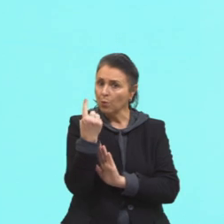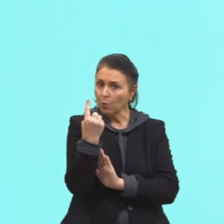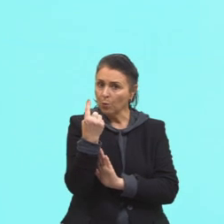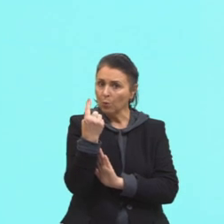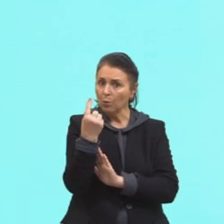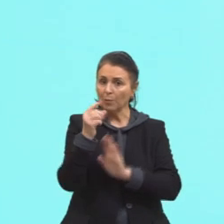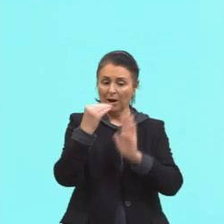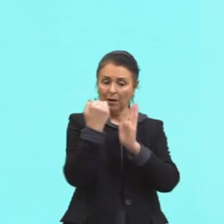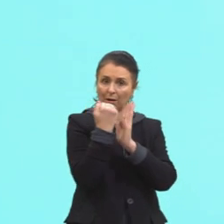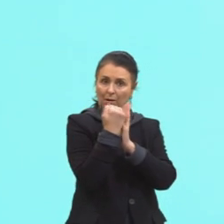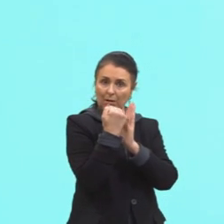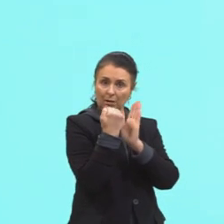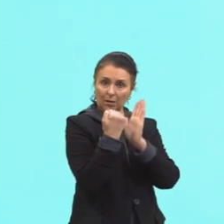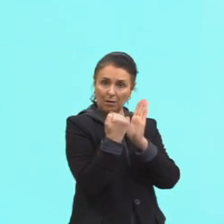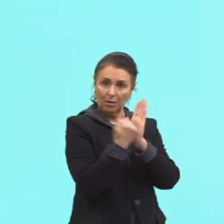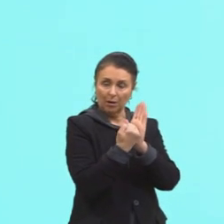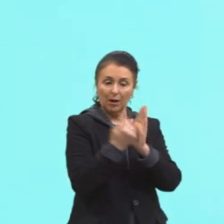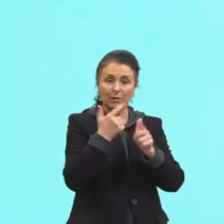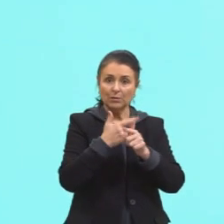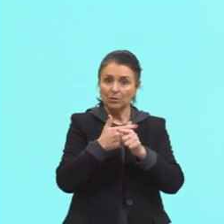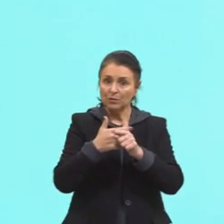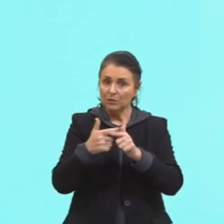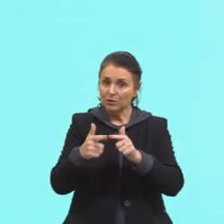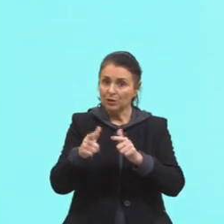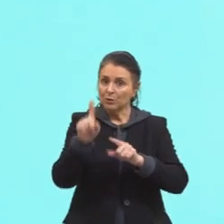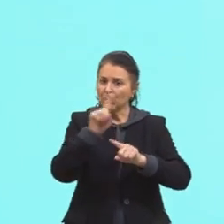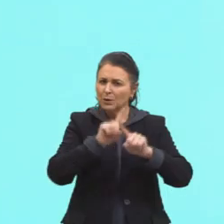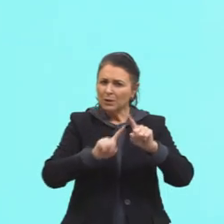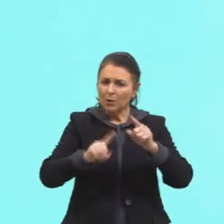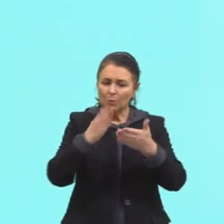foram divididos em alguns setores.